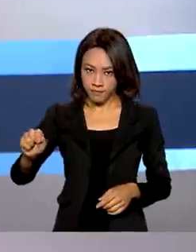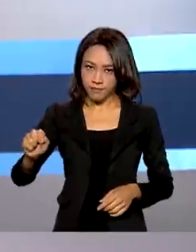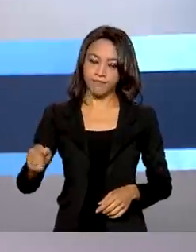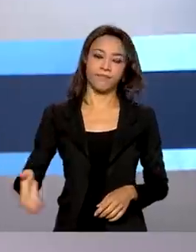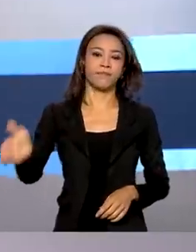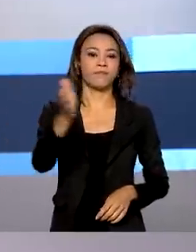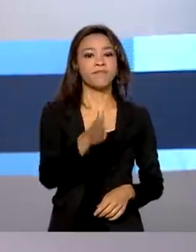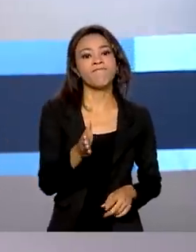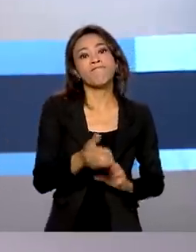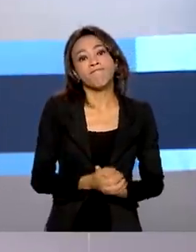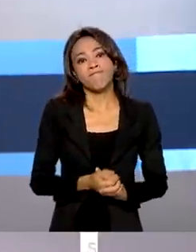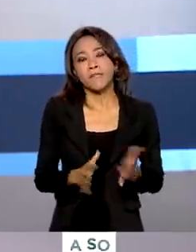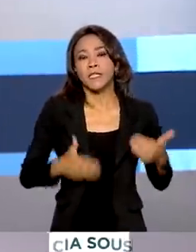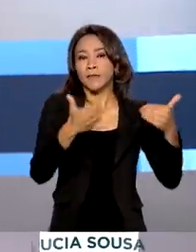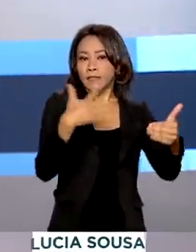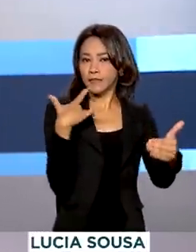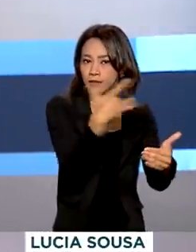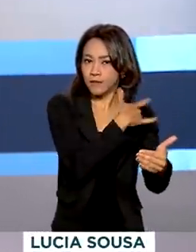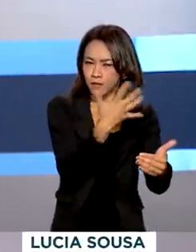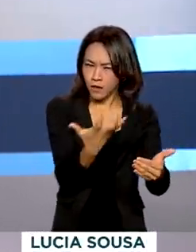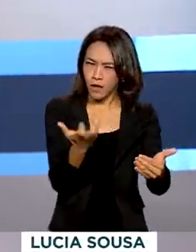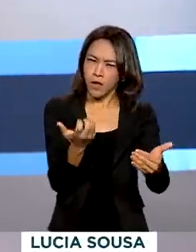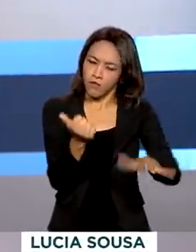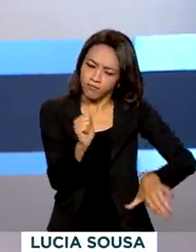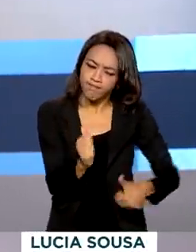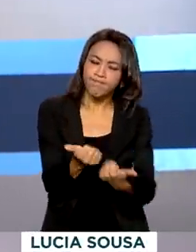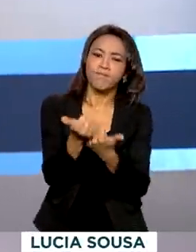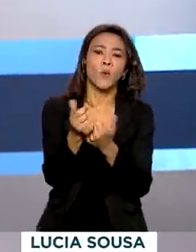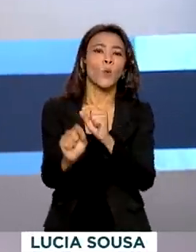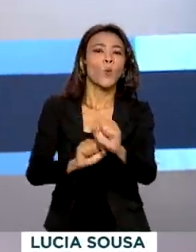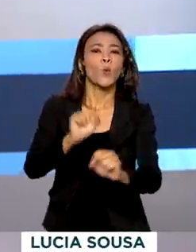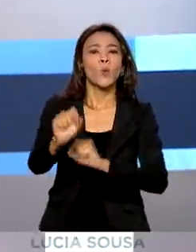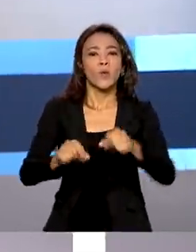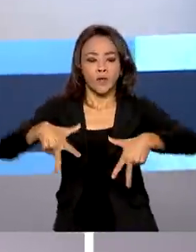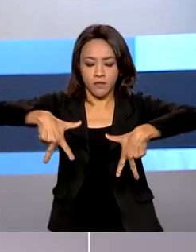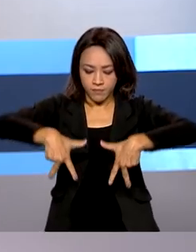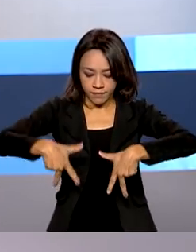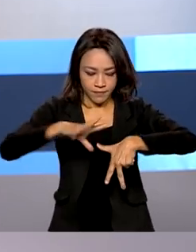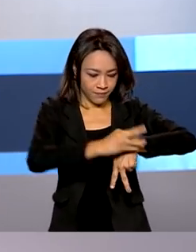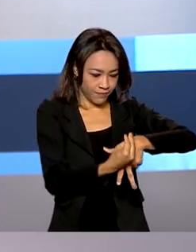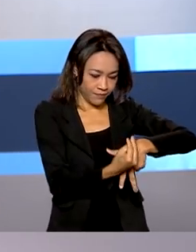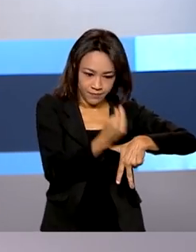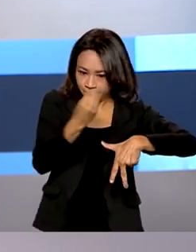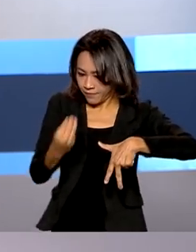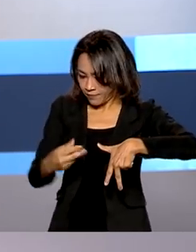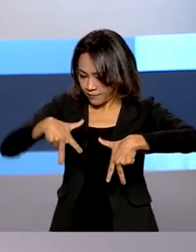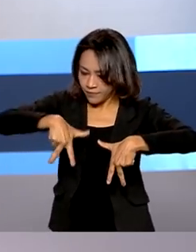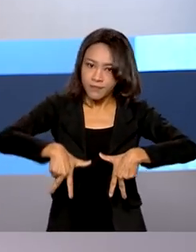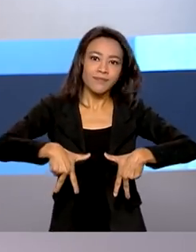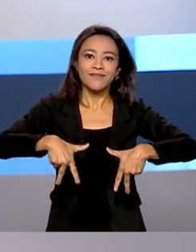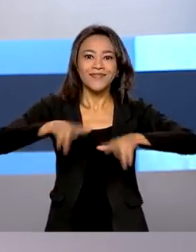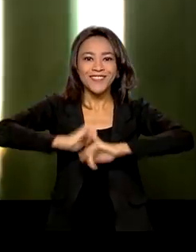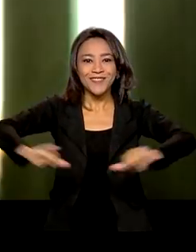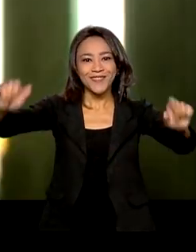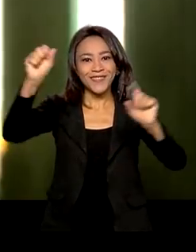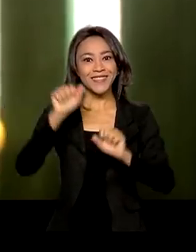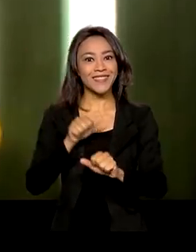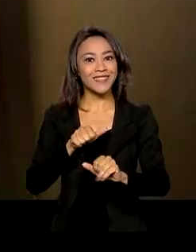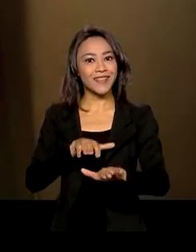E o Ministério da Saúde quer reforçar a importância da doação de órgãos e lançou a campanha Setembro Verde.